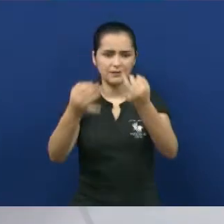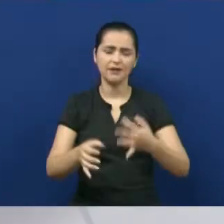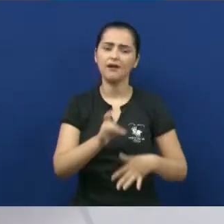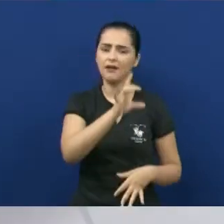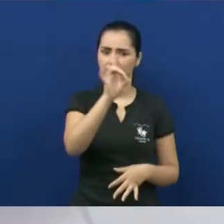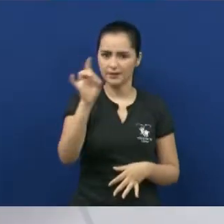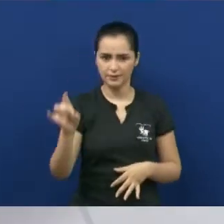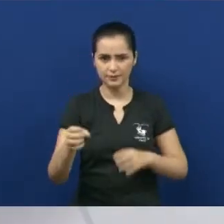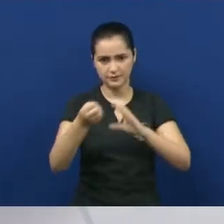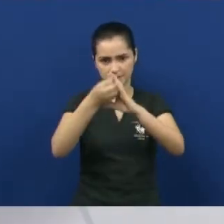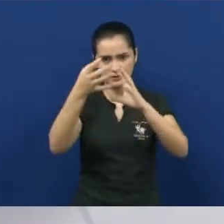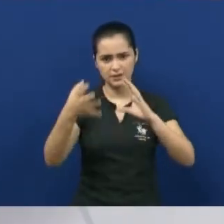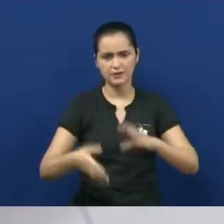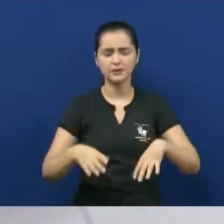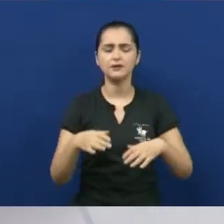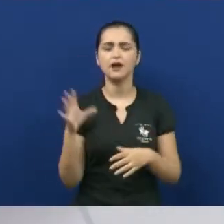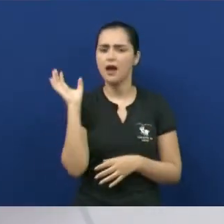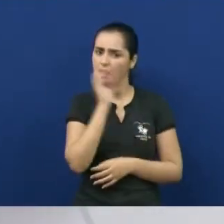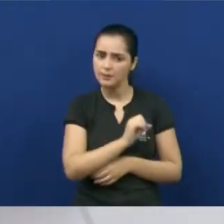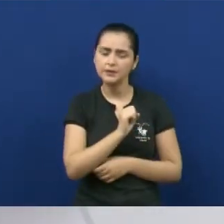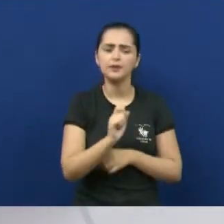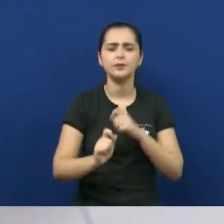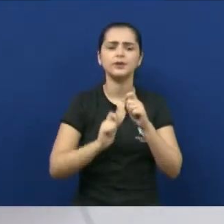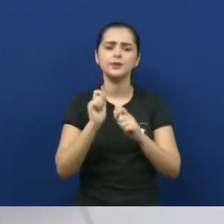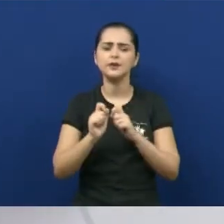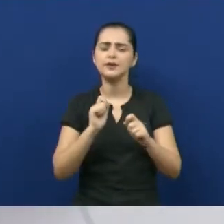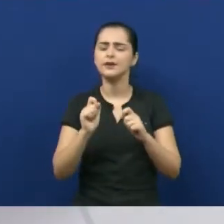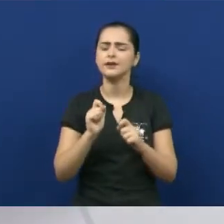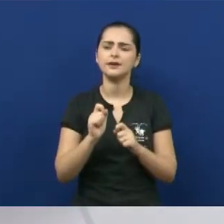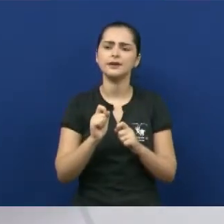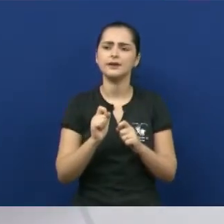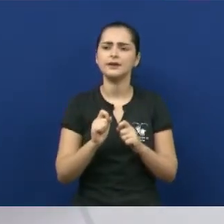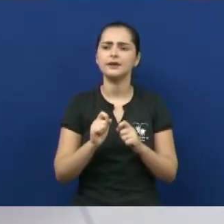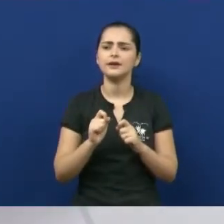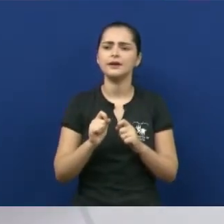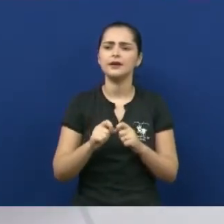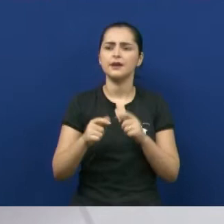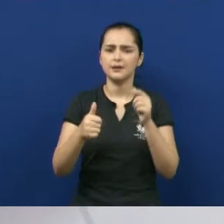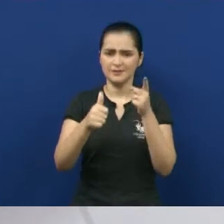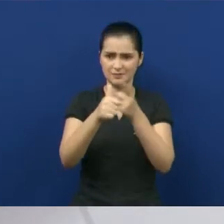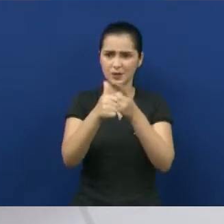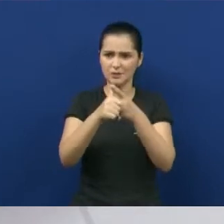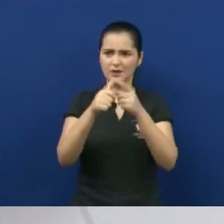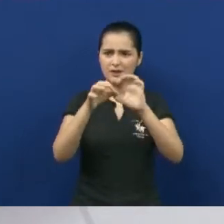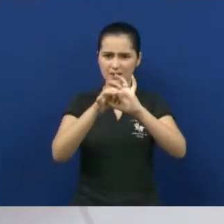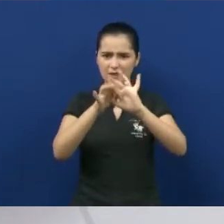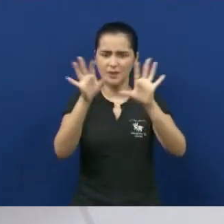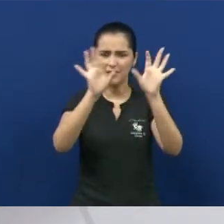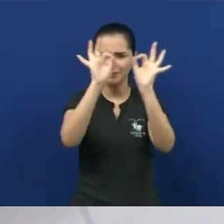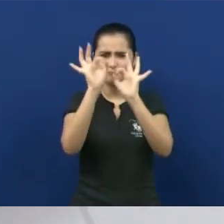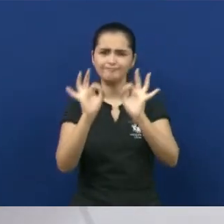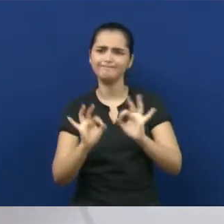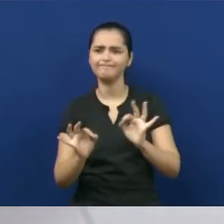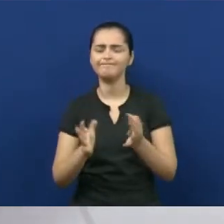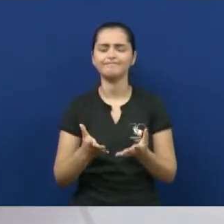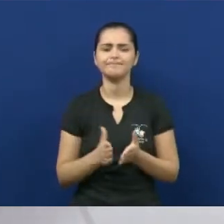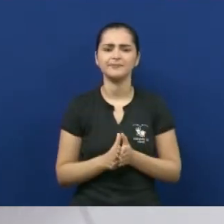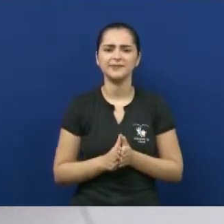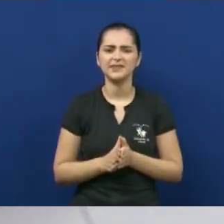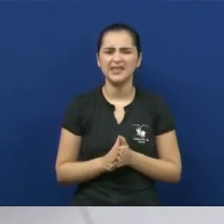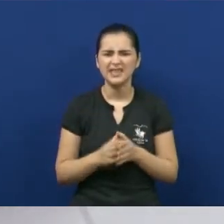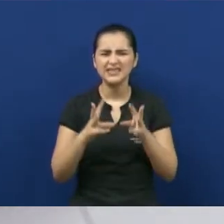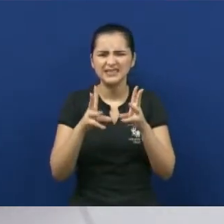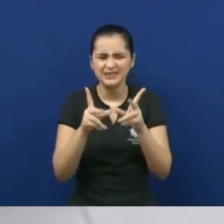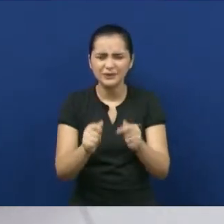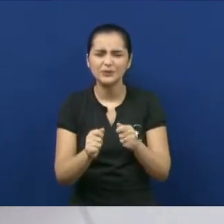uma dessas características muito brevemente. O que era essa libertação estética? Saía daquela coisa bem